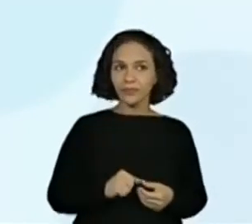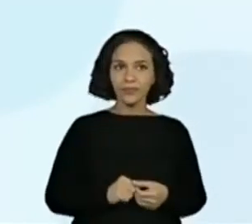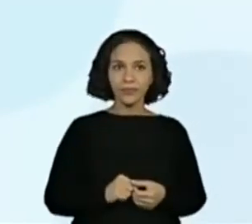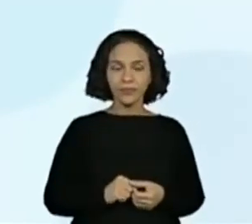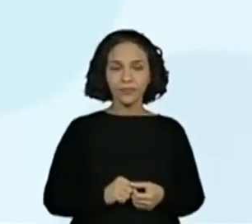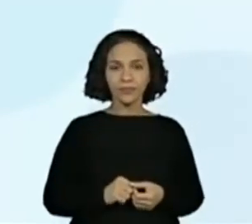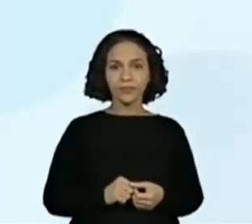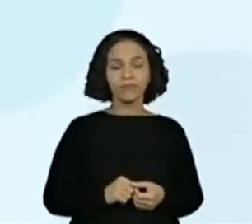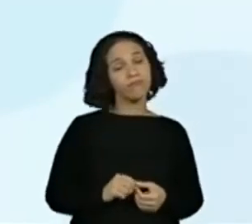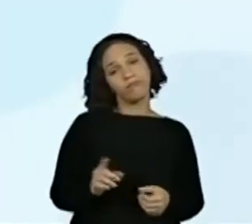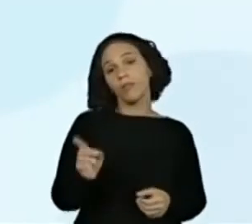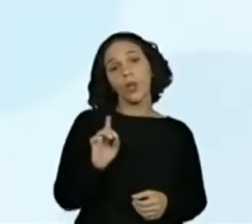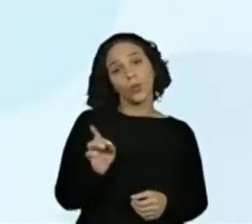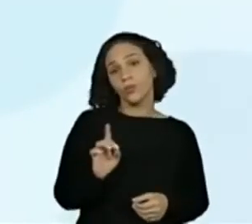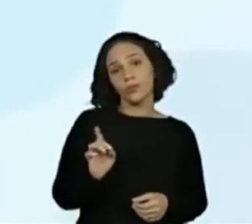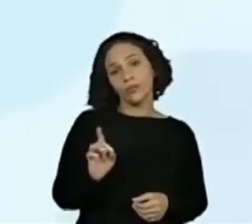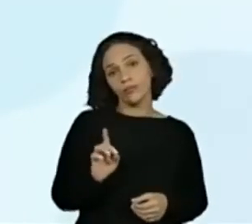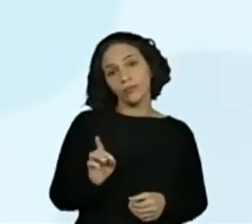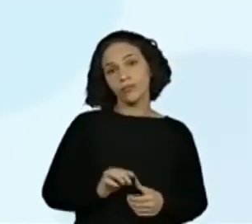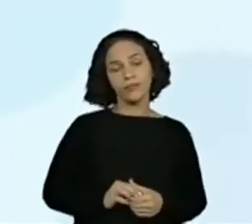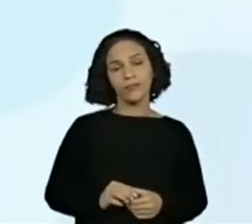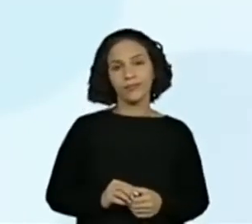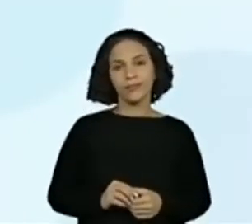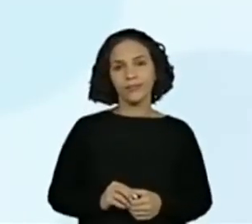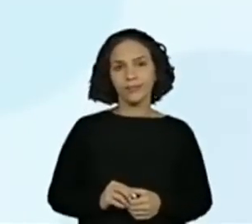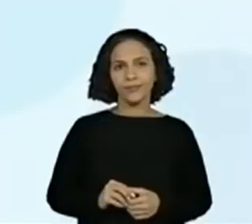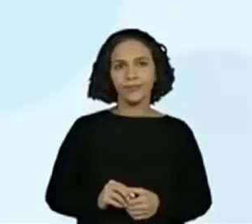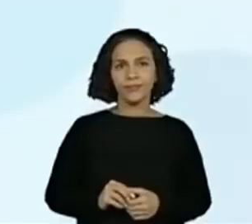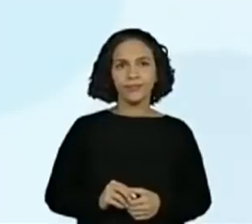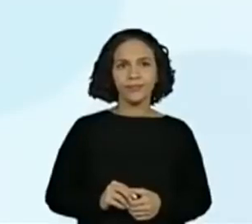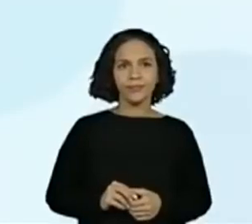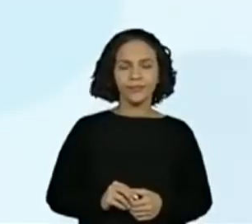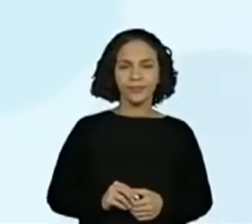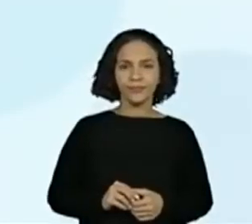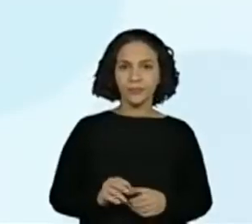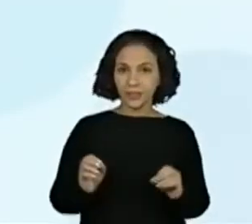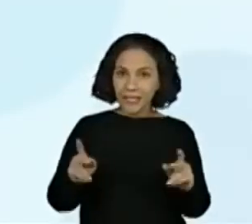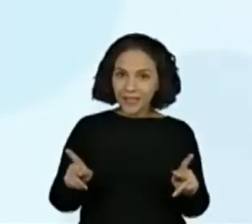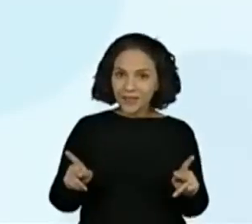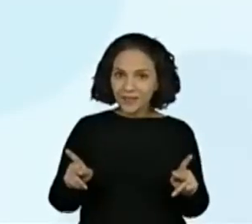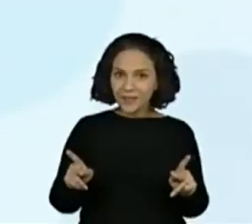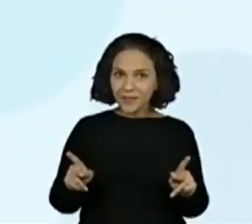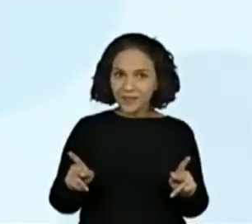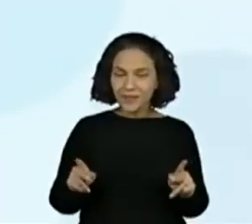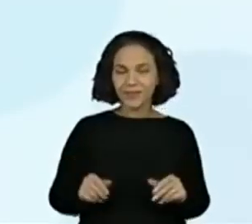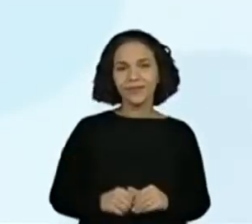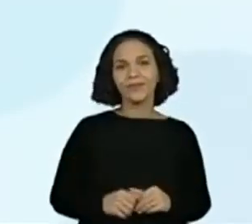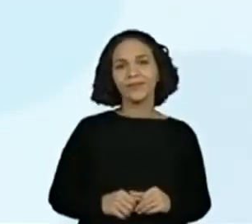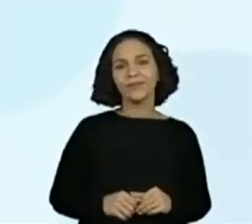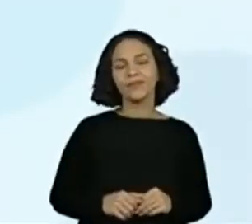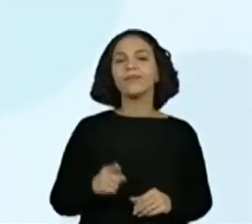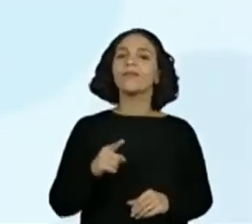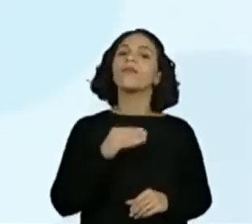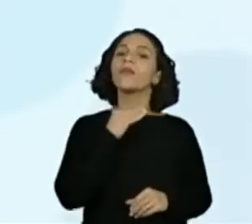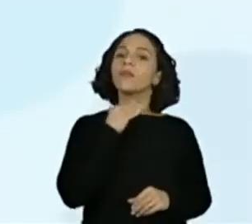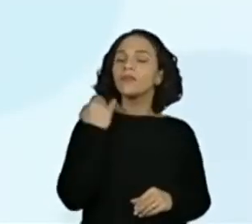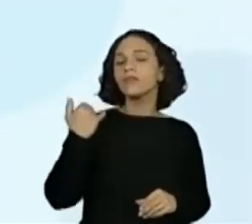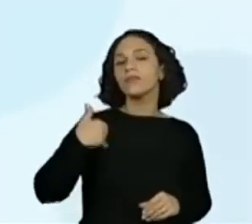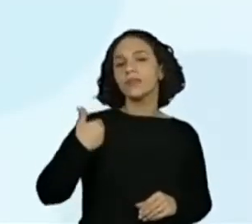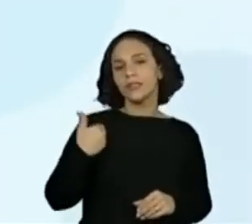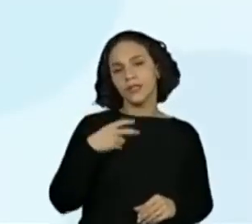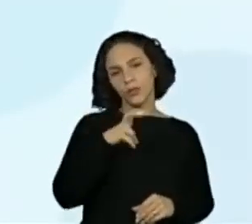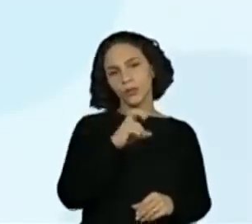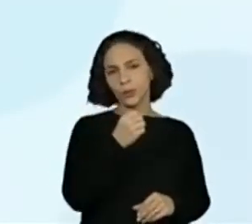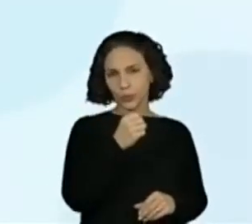A resposta é não. Ok? Não. Ele faleceu com 58